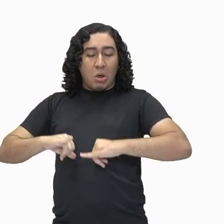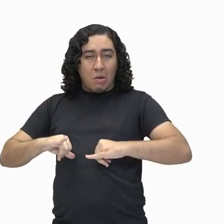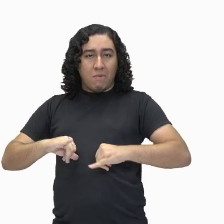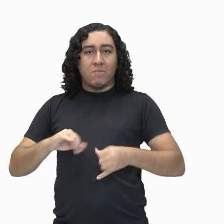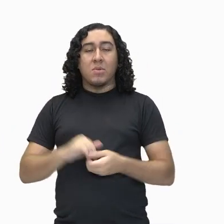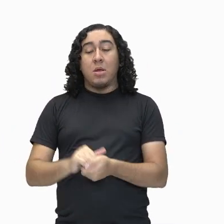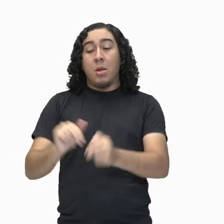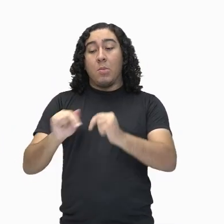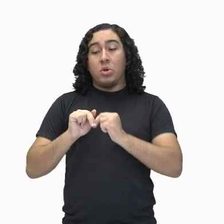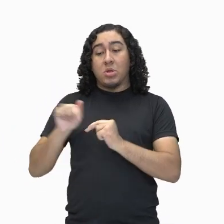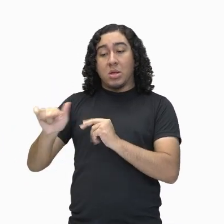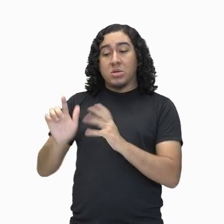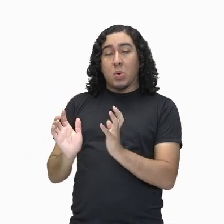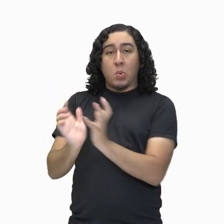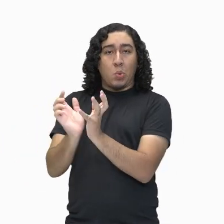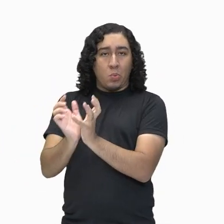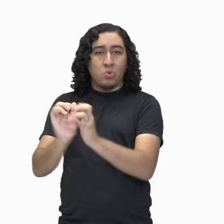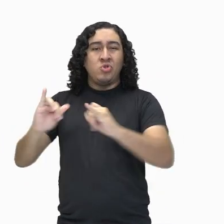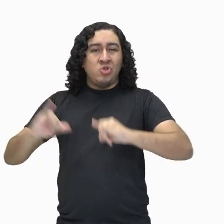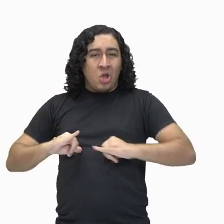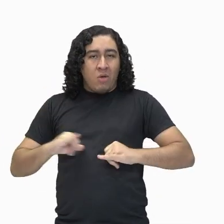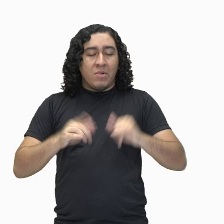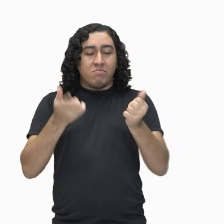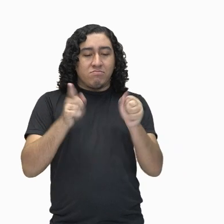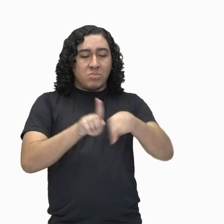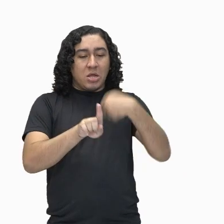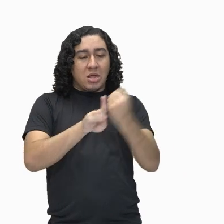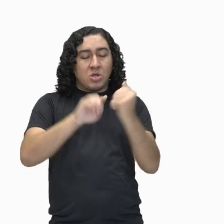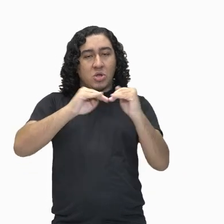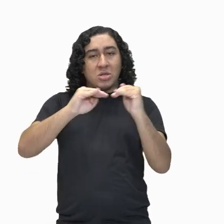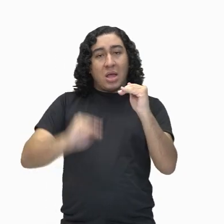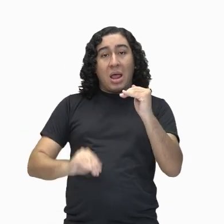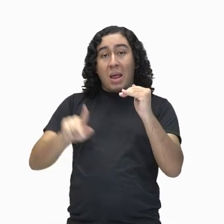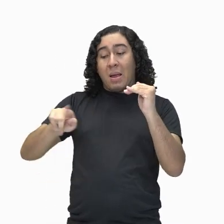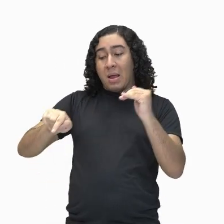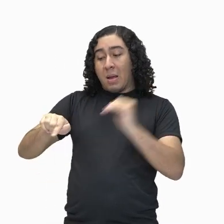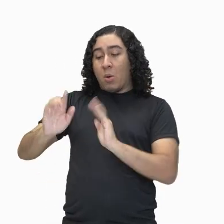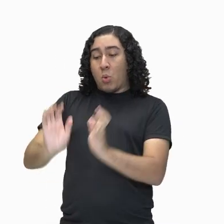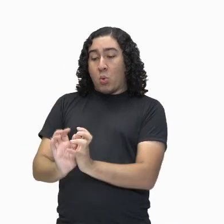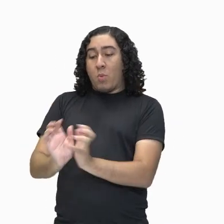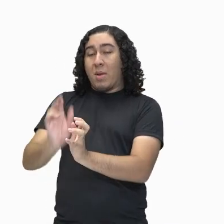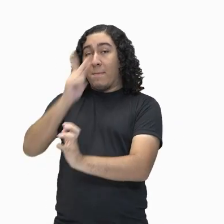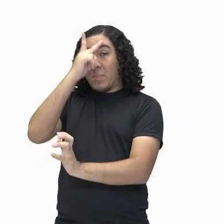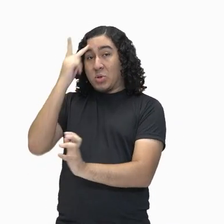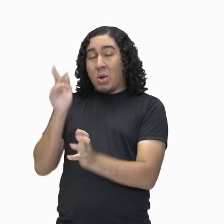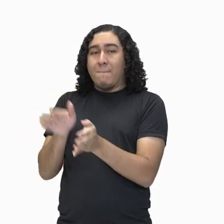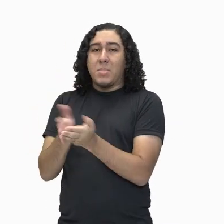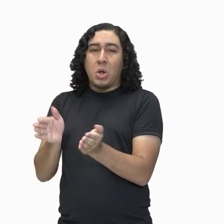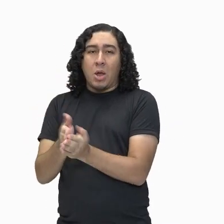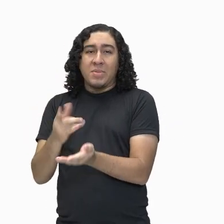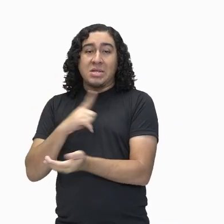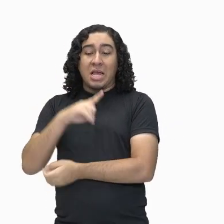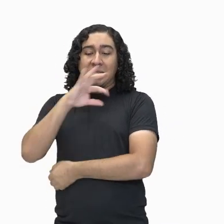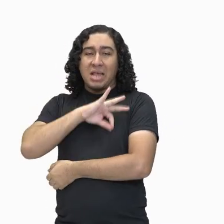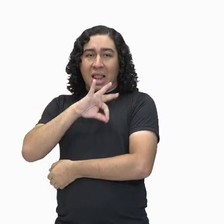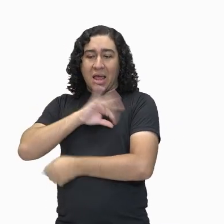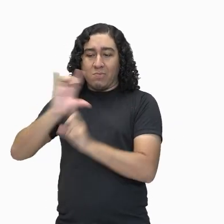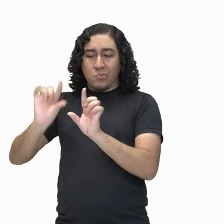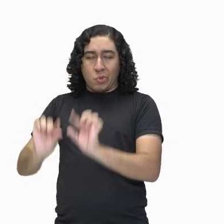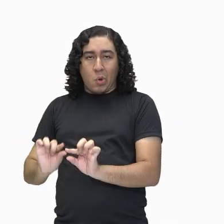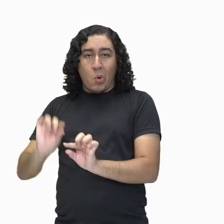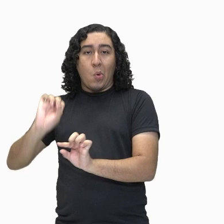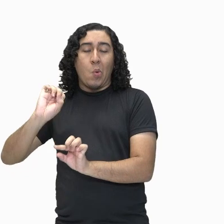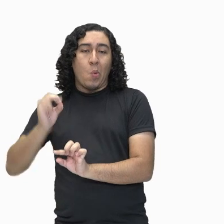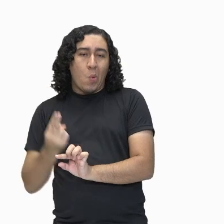à desigualdade social, são pessoas de baixa renda, que tem um salário menor, ou às vezes